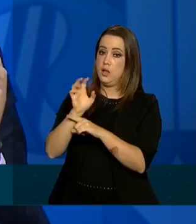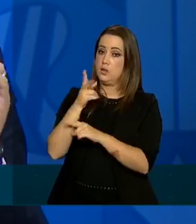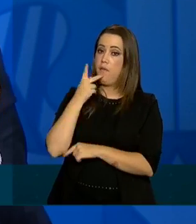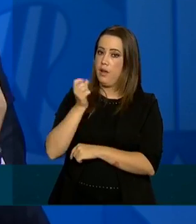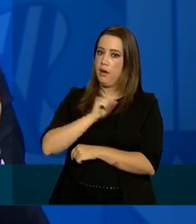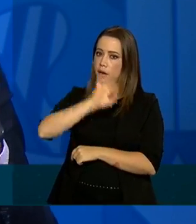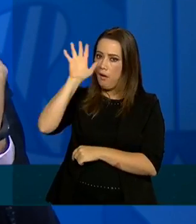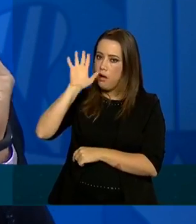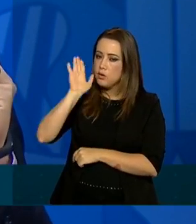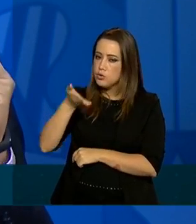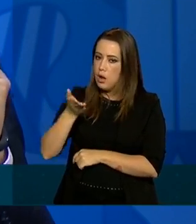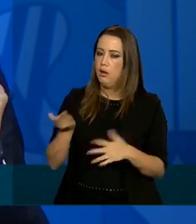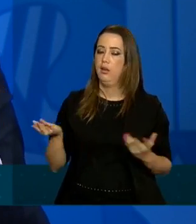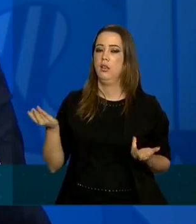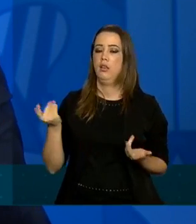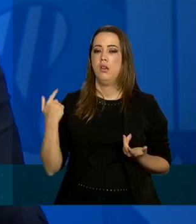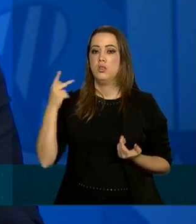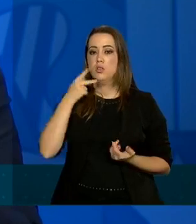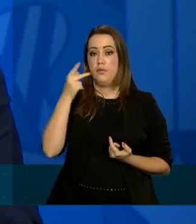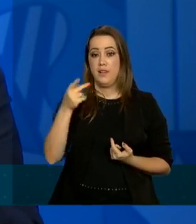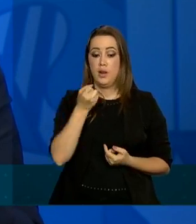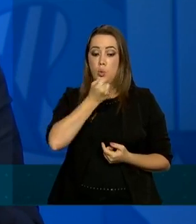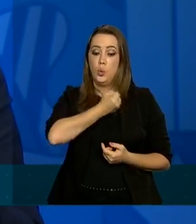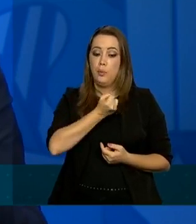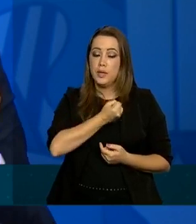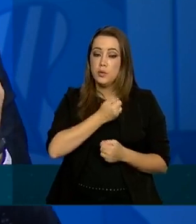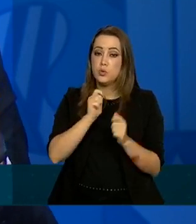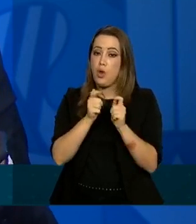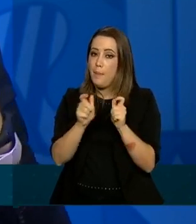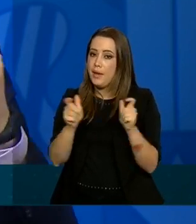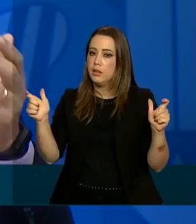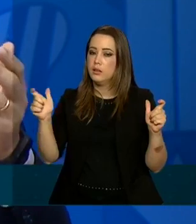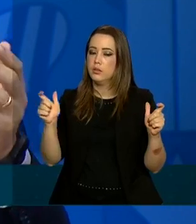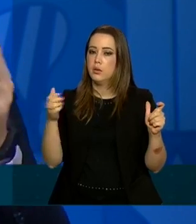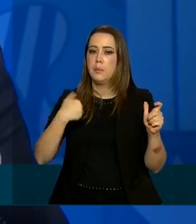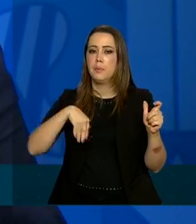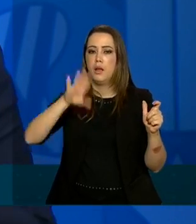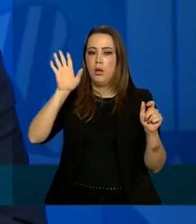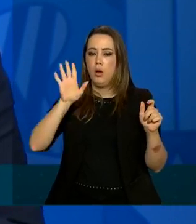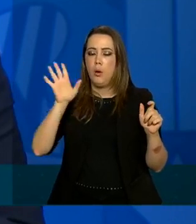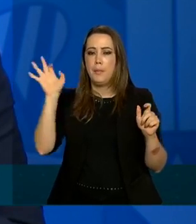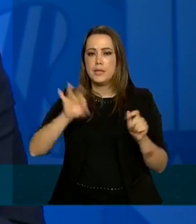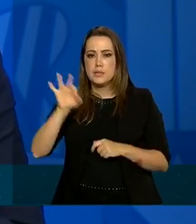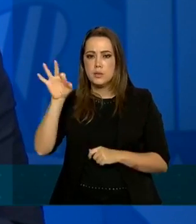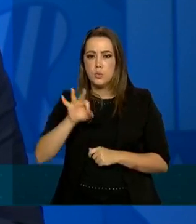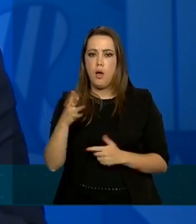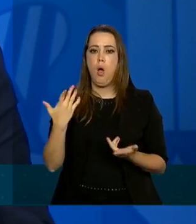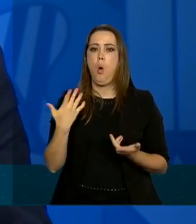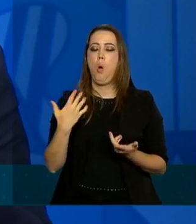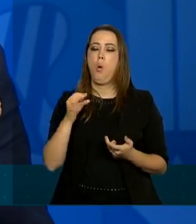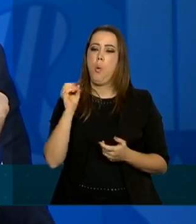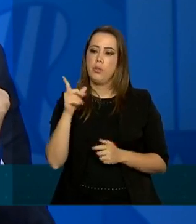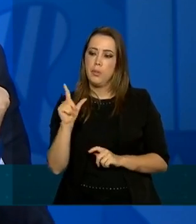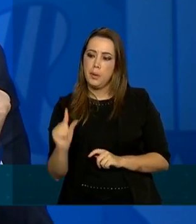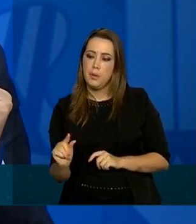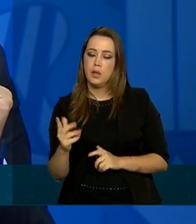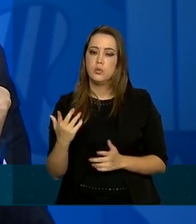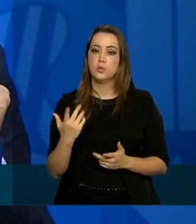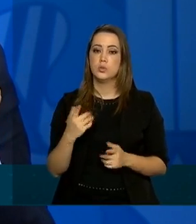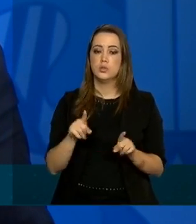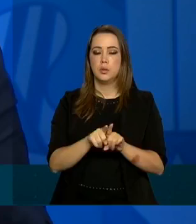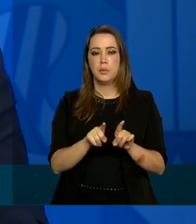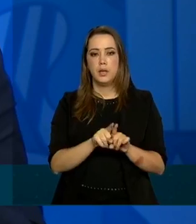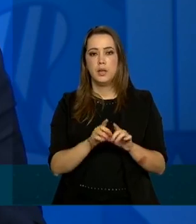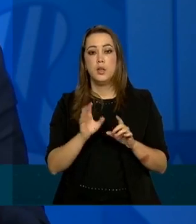estados tanto que estão em aumento número de casos tanto de maior proporção quanto menor proporção e também aqueles